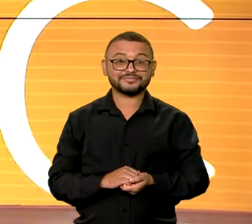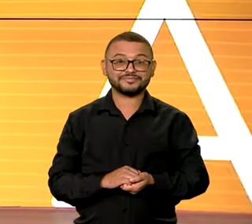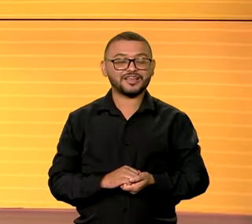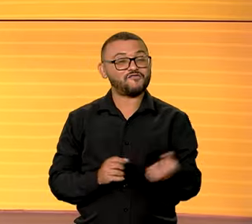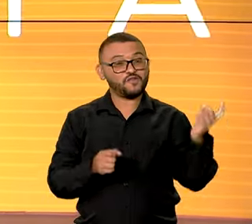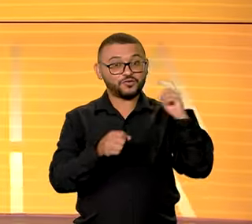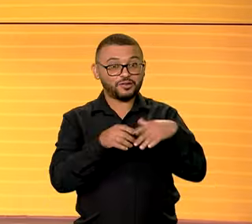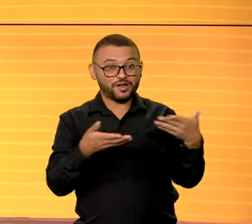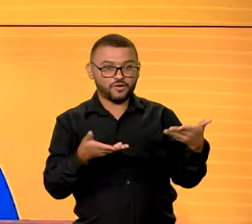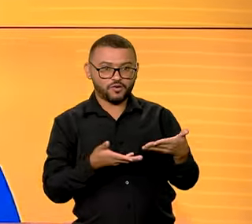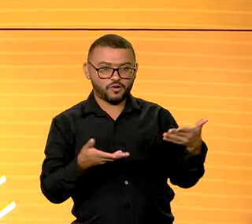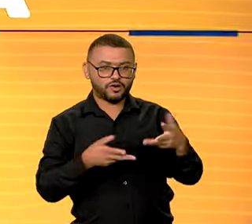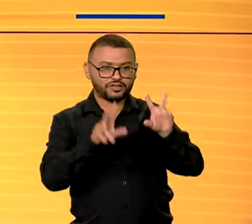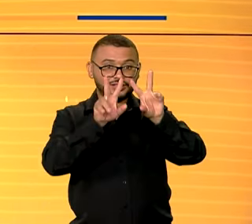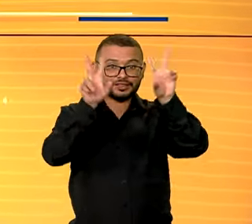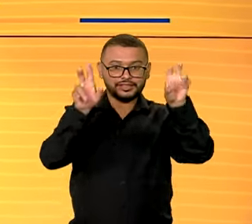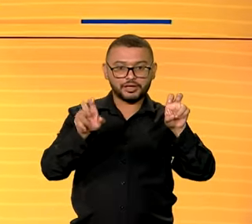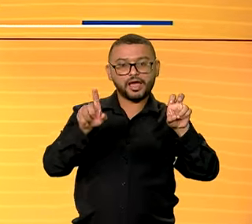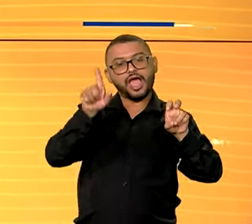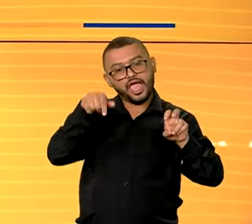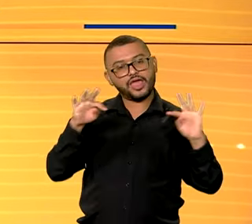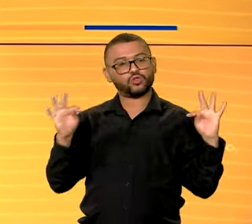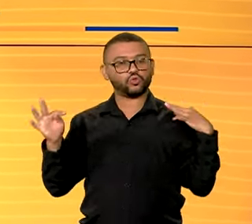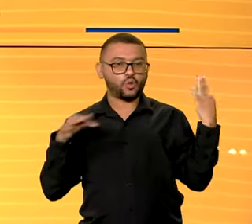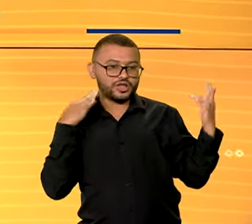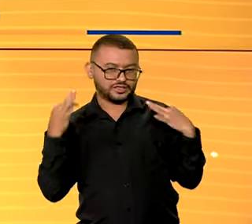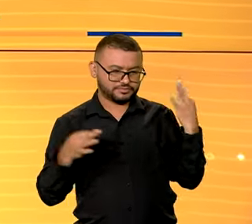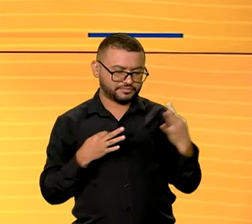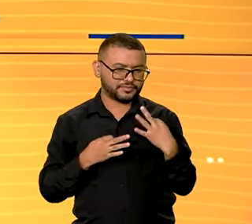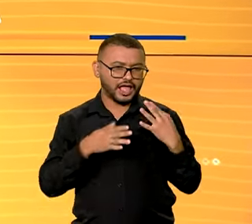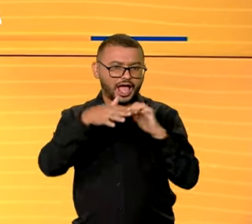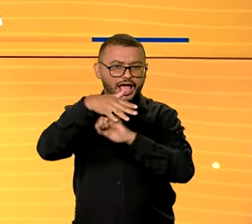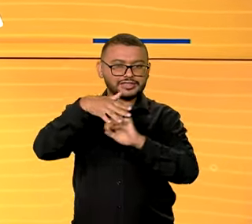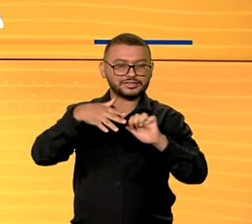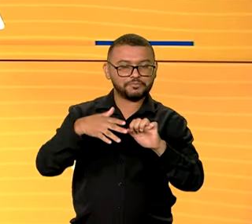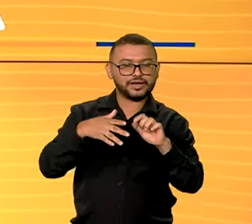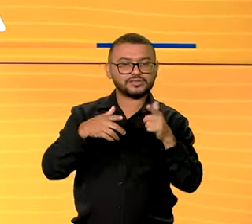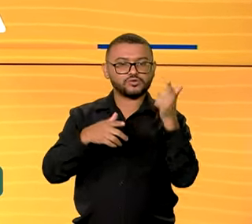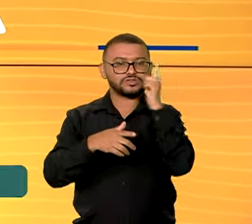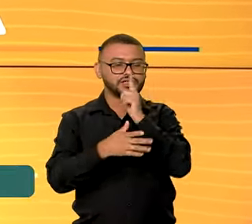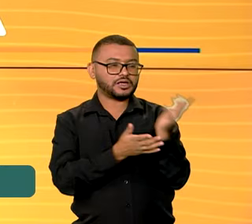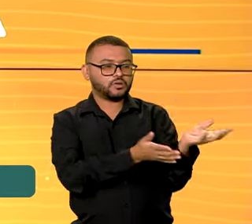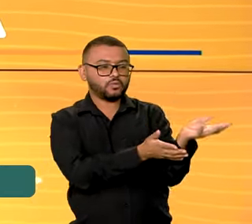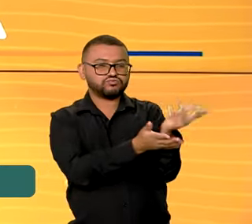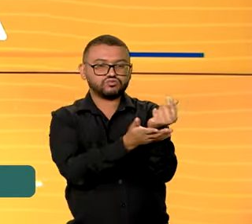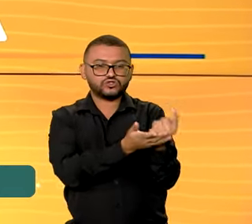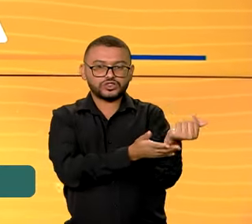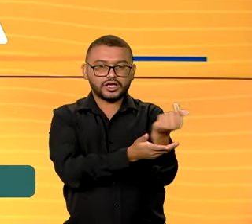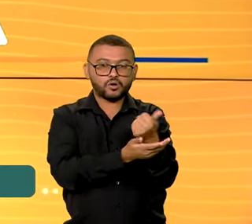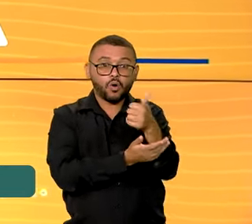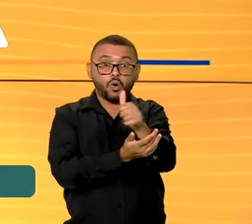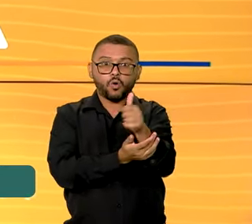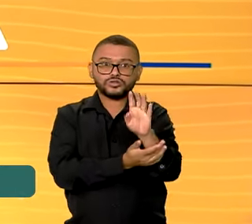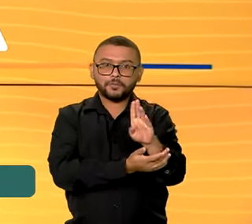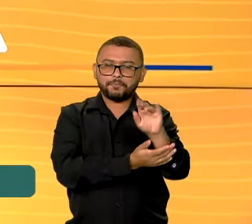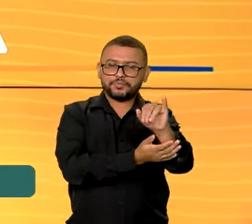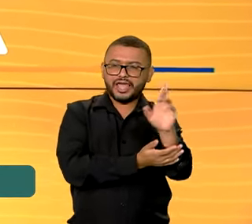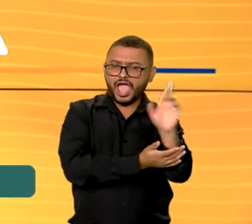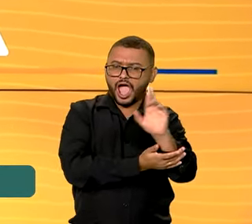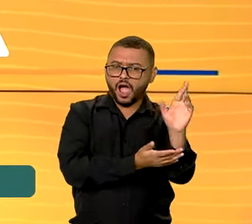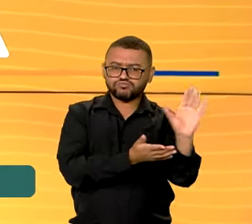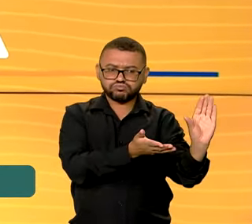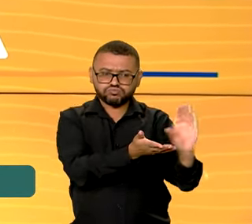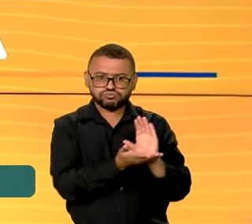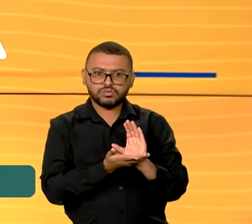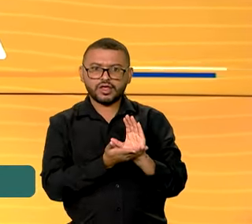Estamos de volta e o assunto agora é turismo. As empresas do setor faturaram no ano passado mais de 11 bilhões de reais.